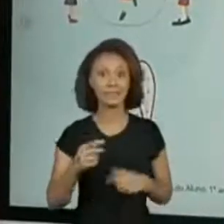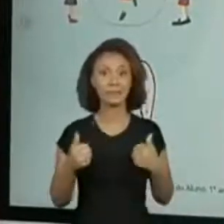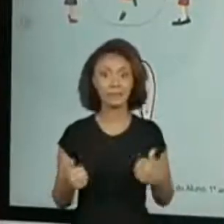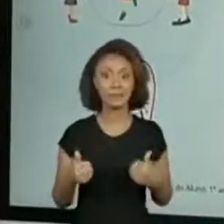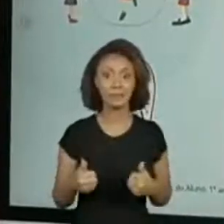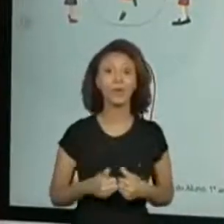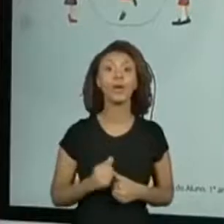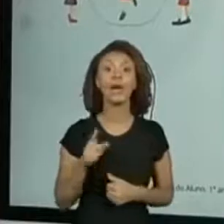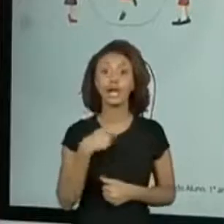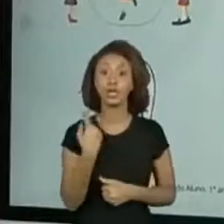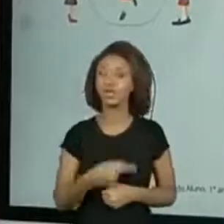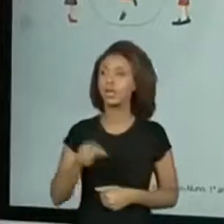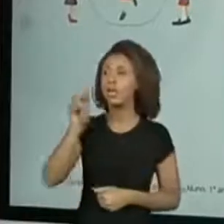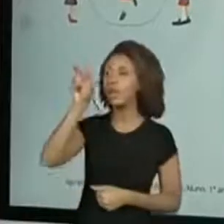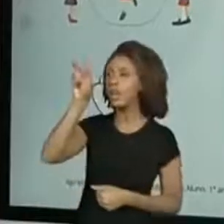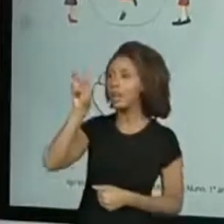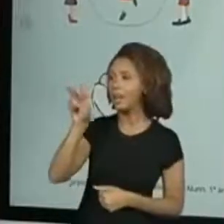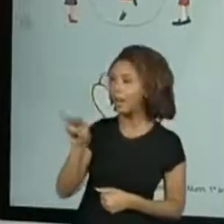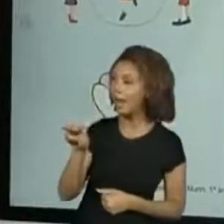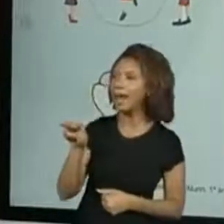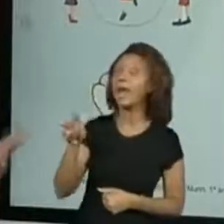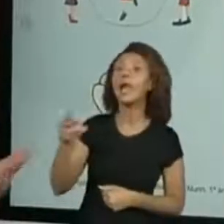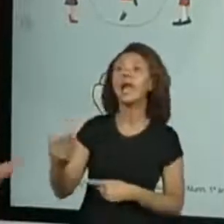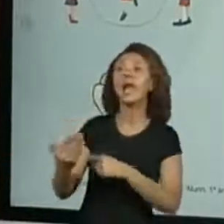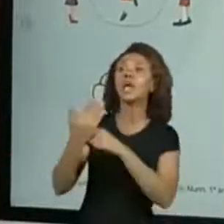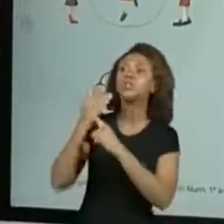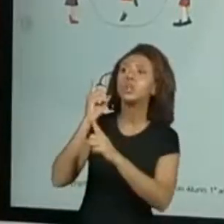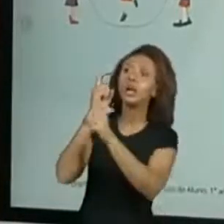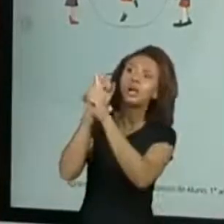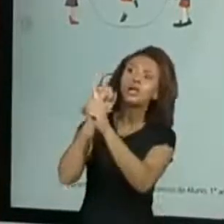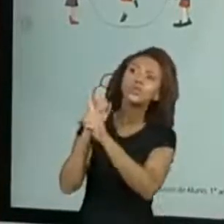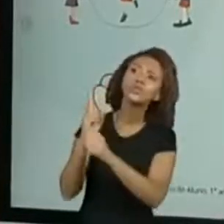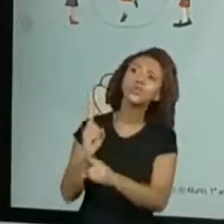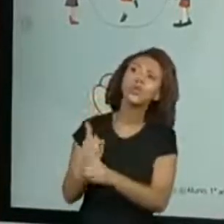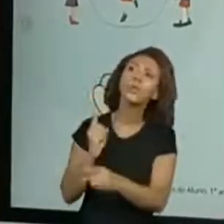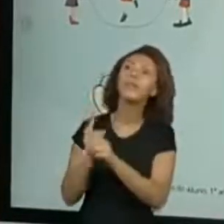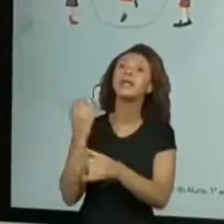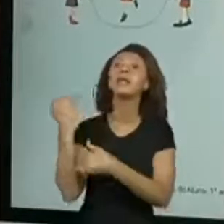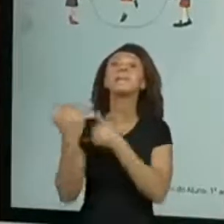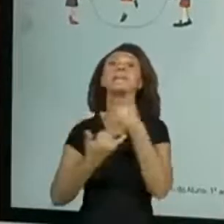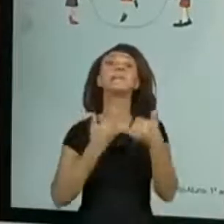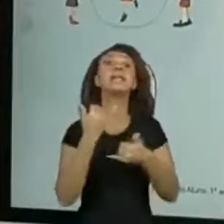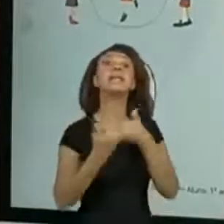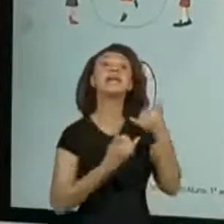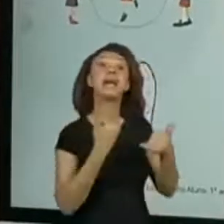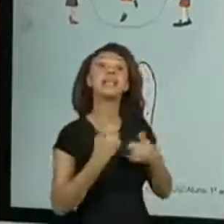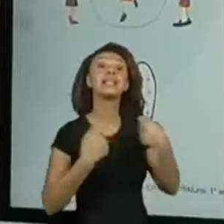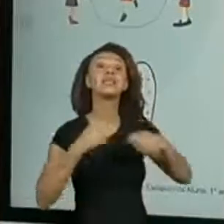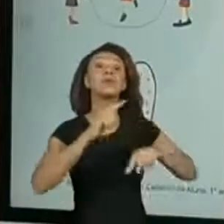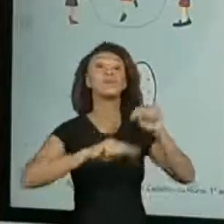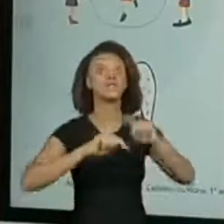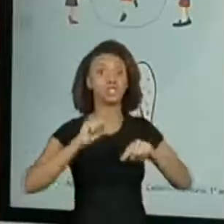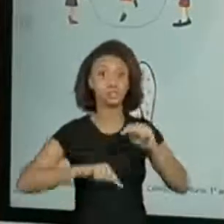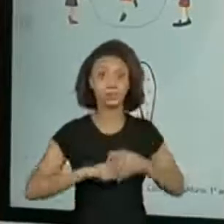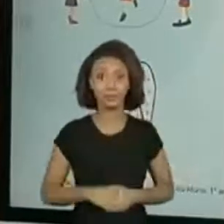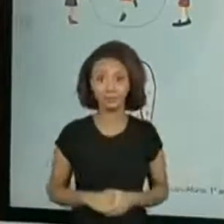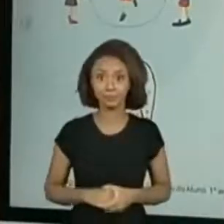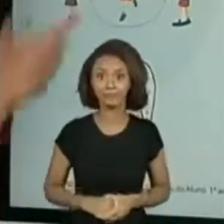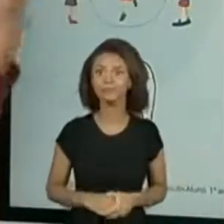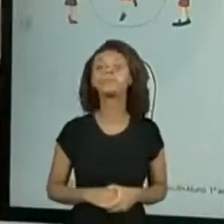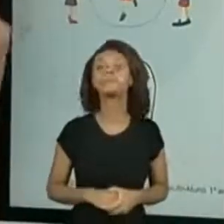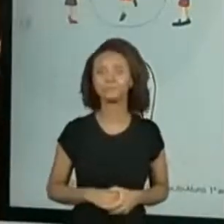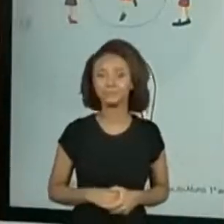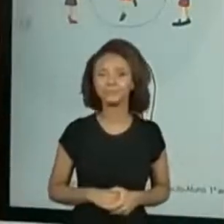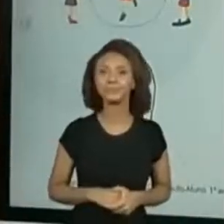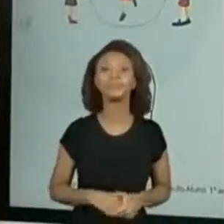Porque a gente está lendo para descobrir aonde estão as brincadeiras que precisam de uso de objetos. Muito